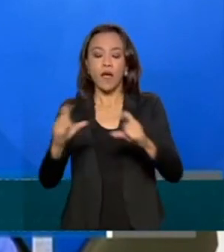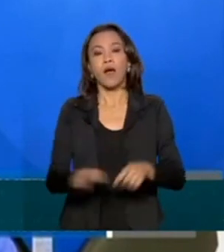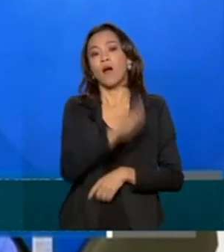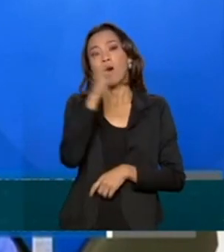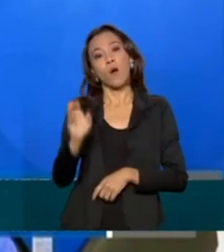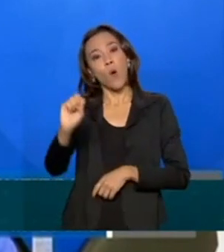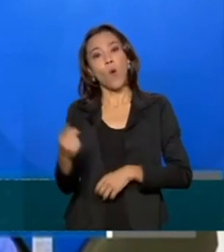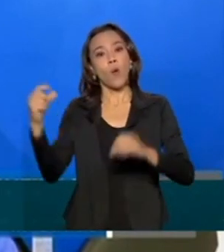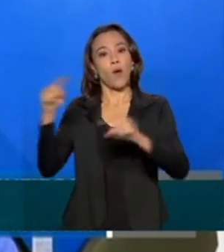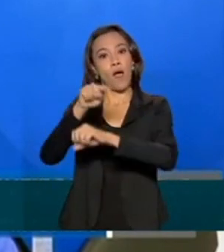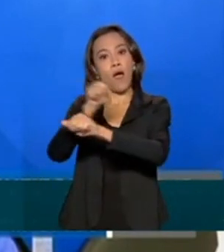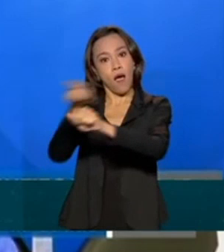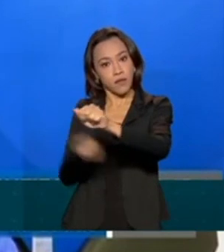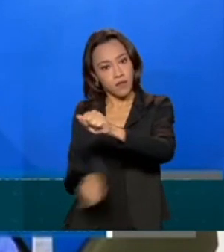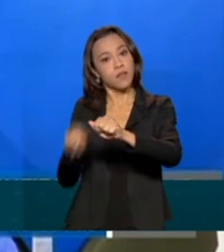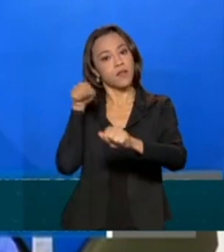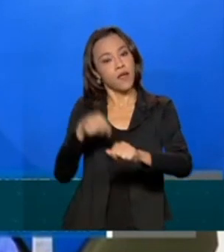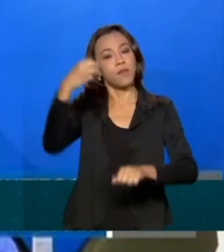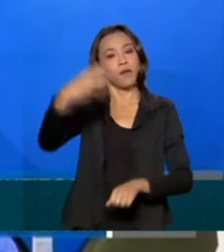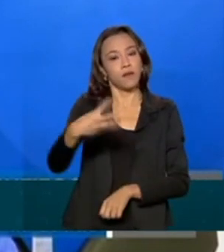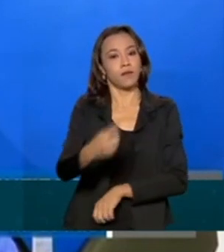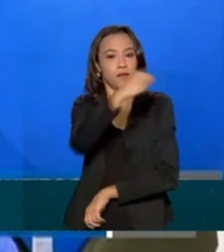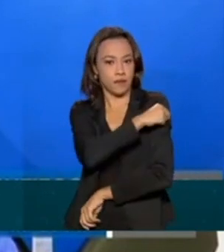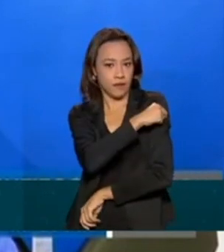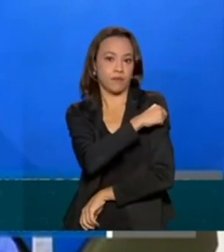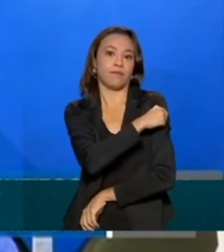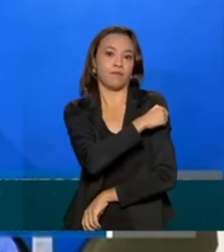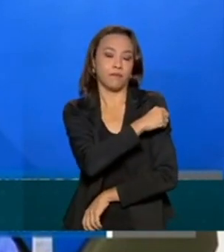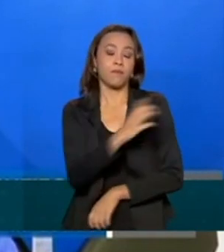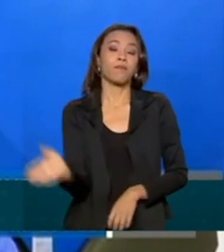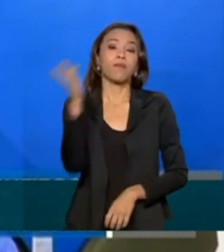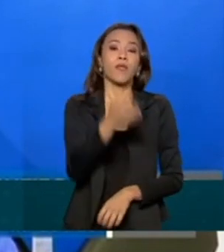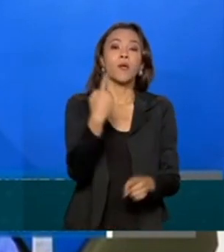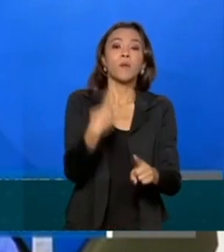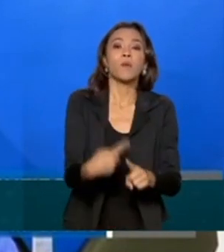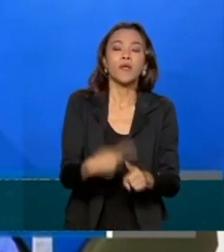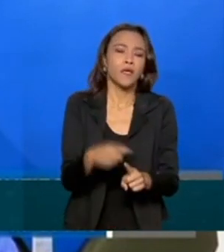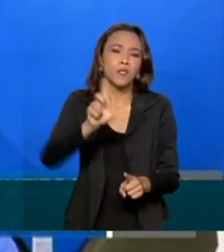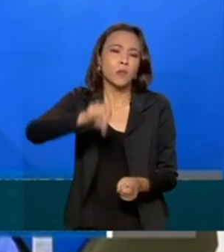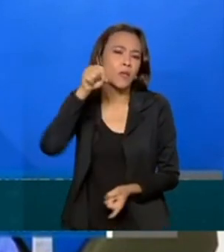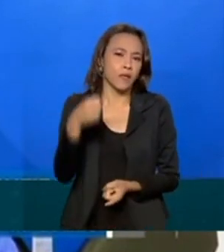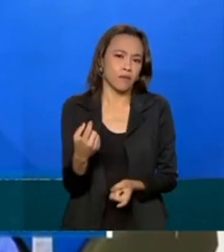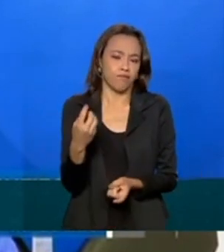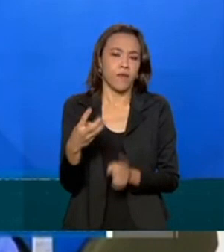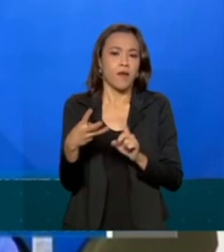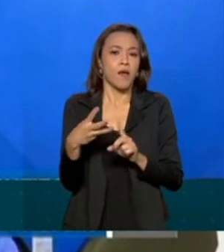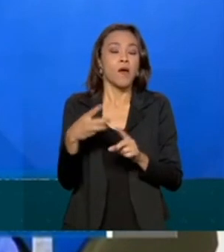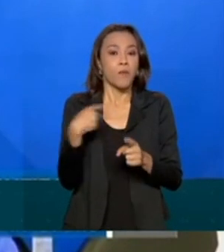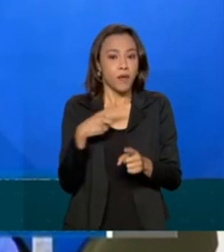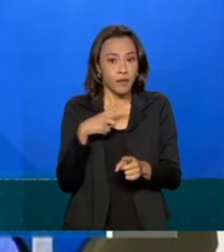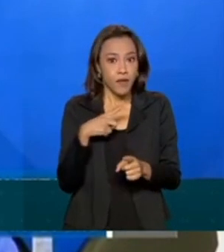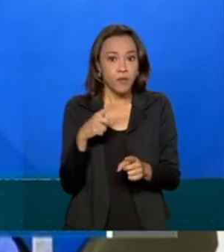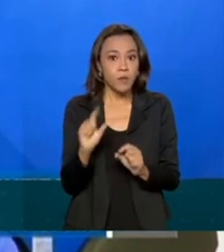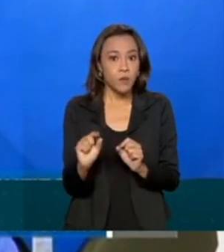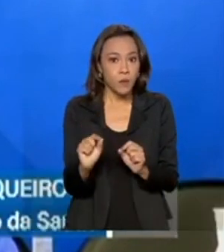vacina AstraZeneca como os imunizantes preferenciais. Segundo porque nós temos um quantitativos elevado